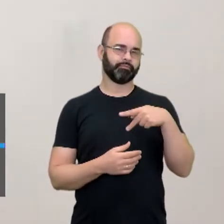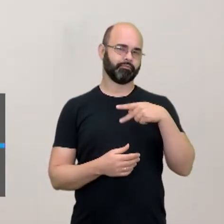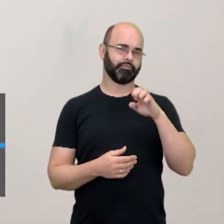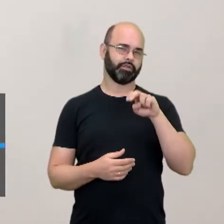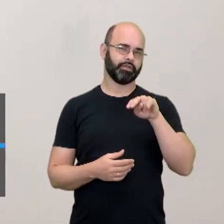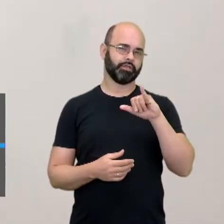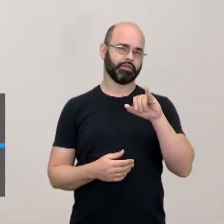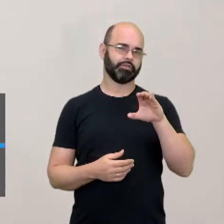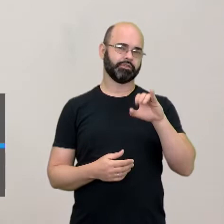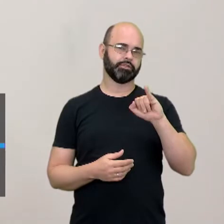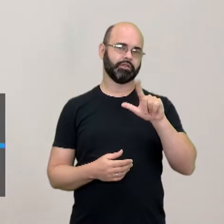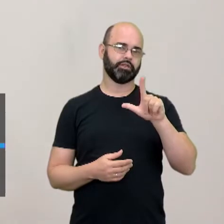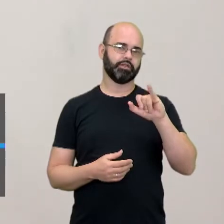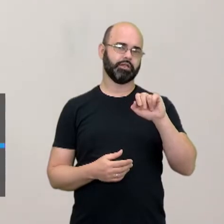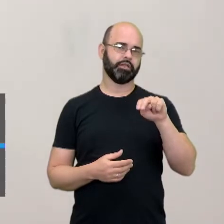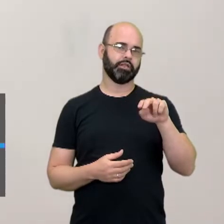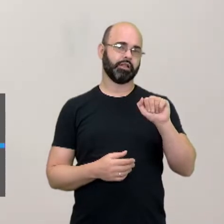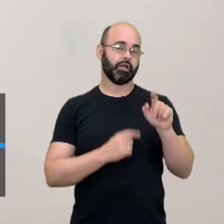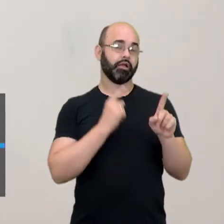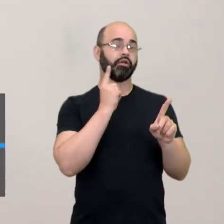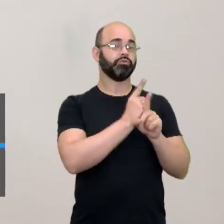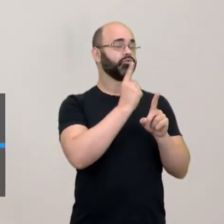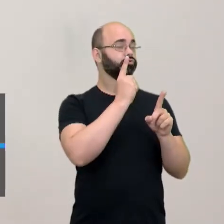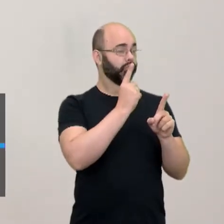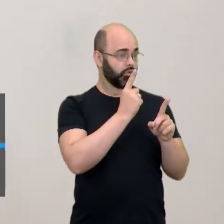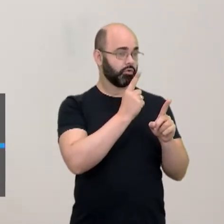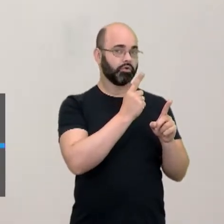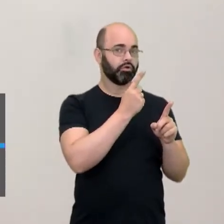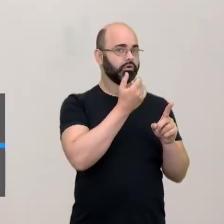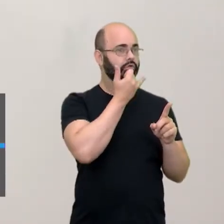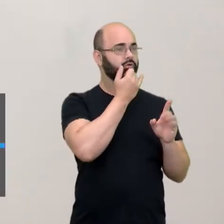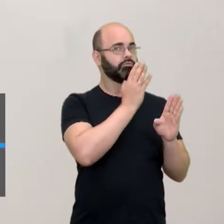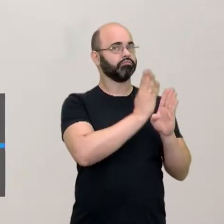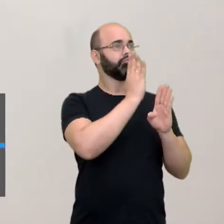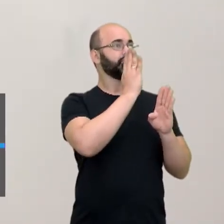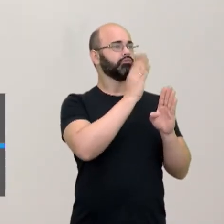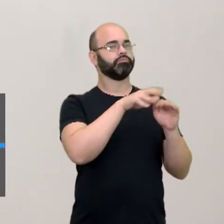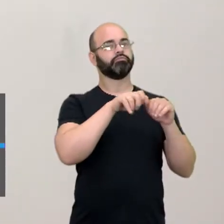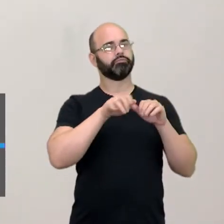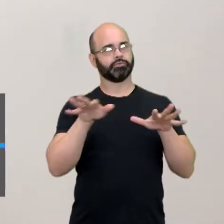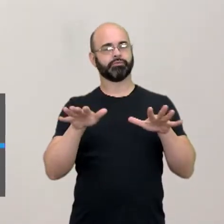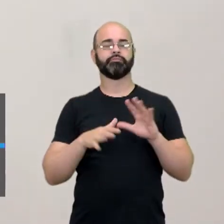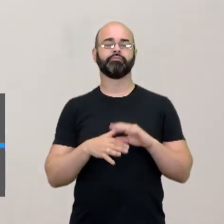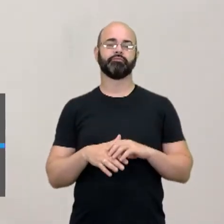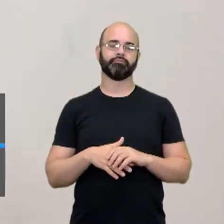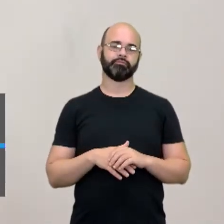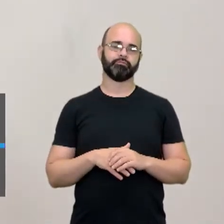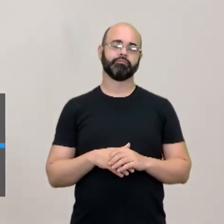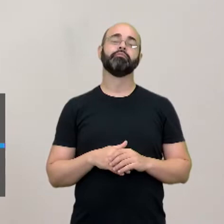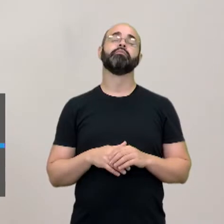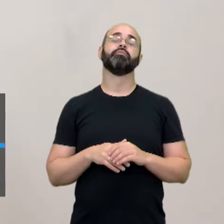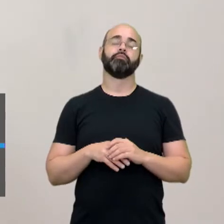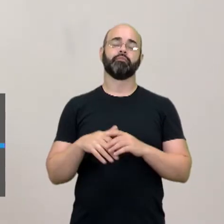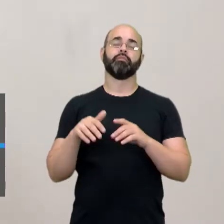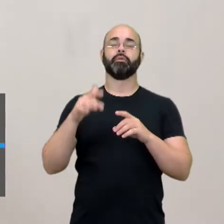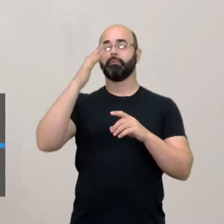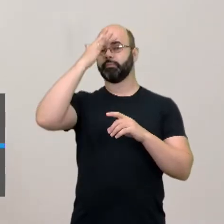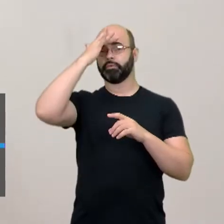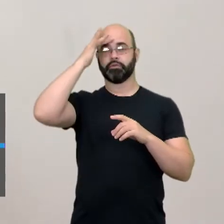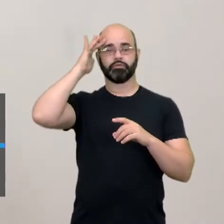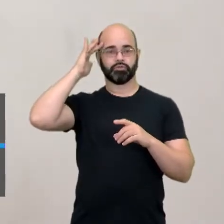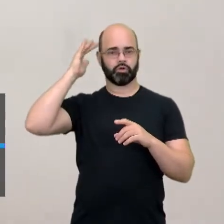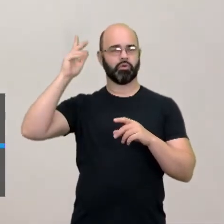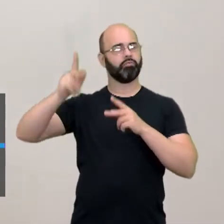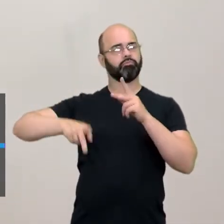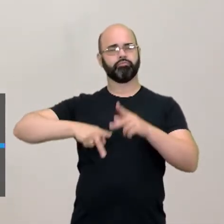comentando aqui, ela foi compartilhada, ela só não gerou um bem à humanidade, mas como ela serviu aquilo